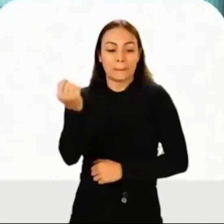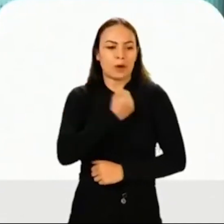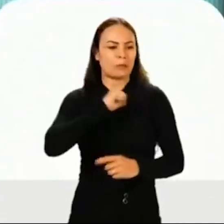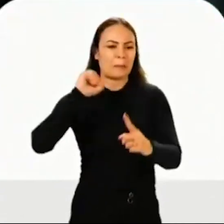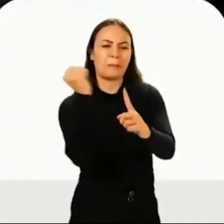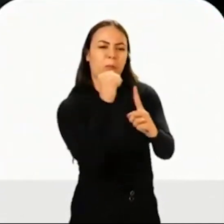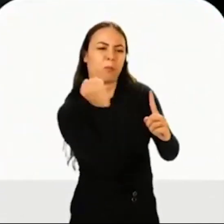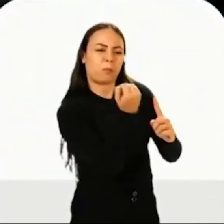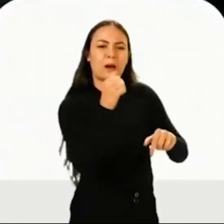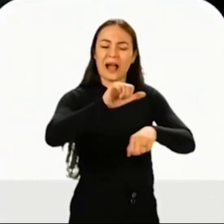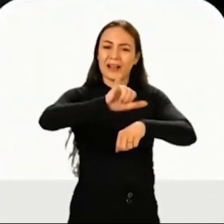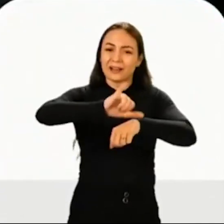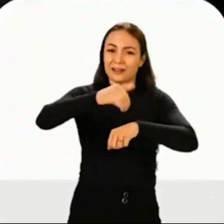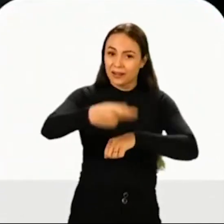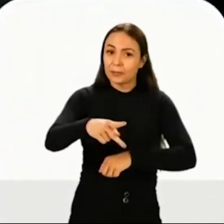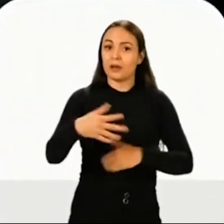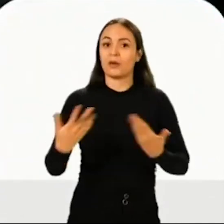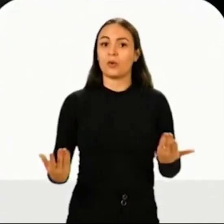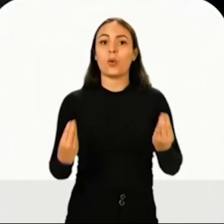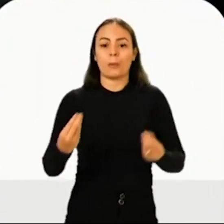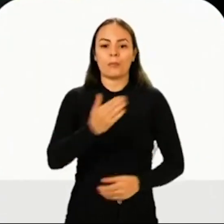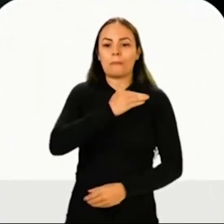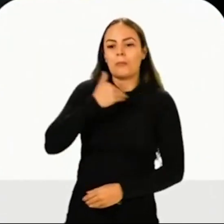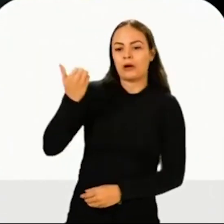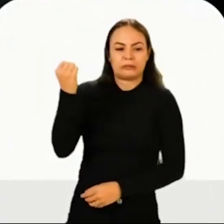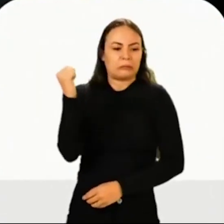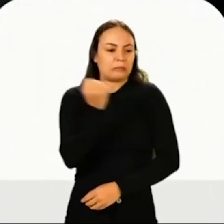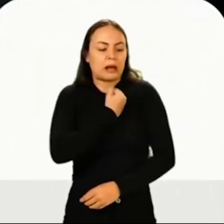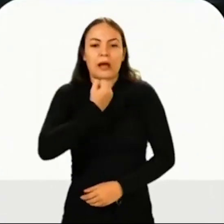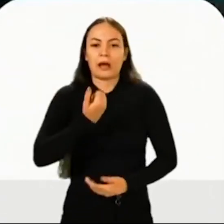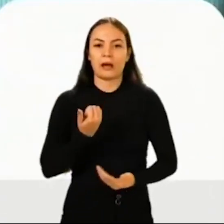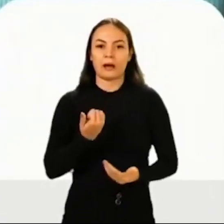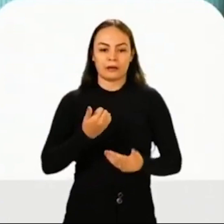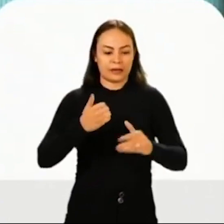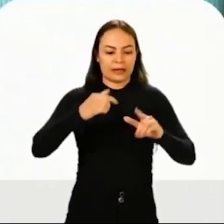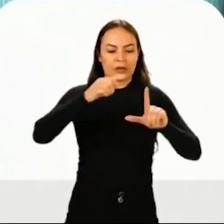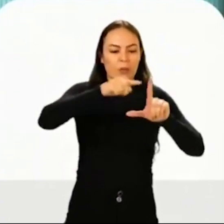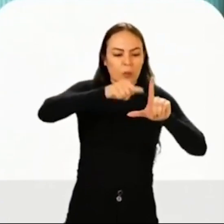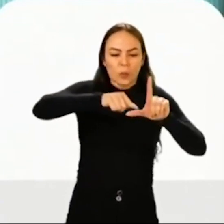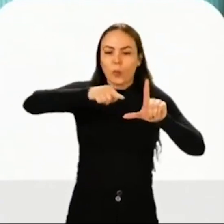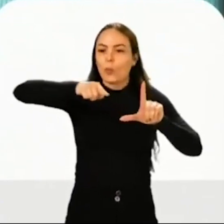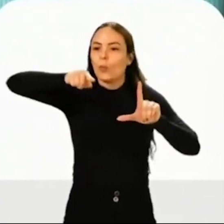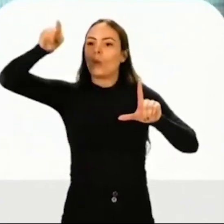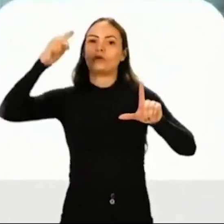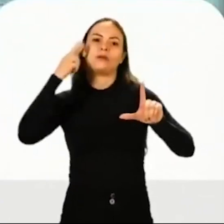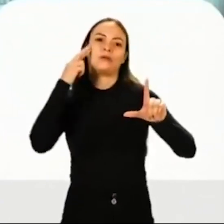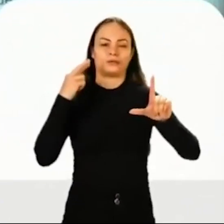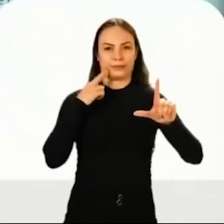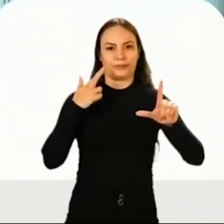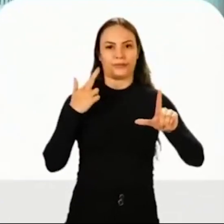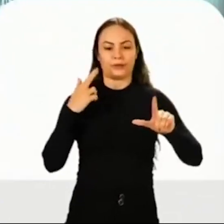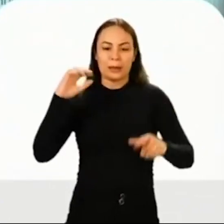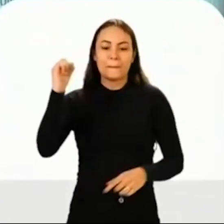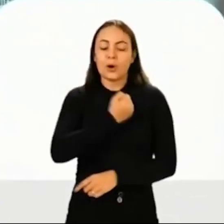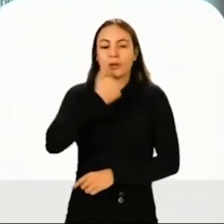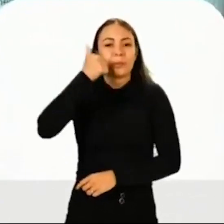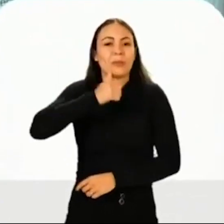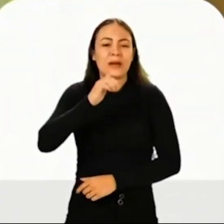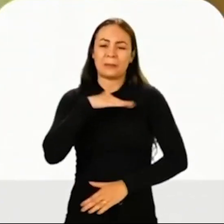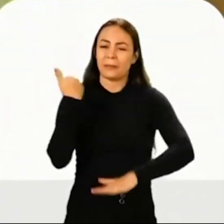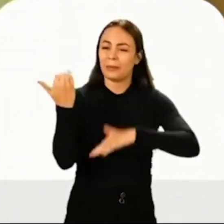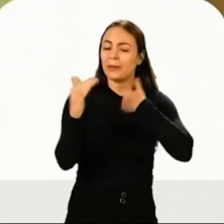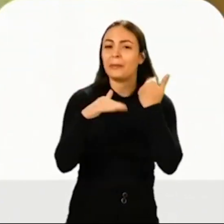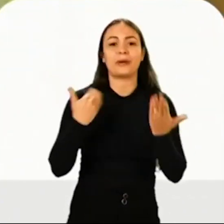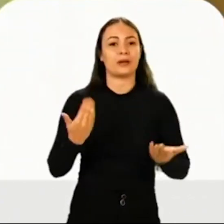como isso? Não é à tola que você tem a taxa de homicídio em Rondônia crescendo, feminicídio, a taxa está lá em cima, a morte de mulheres.